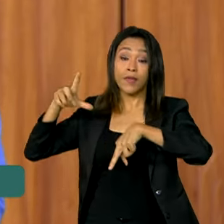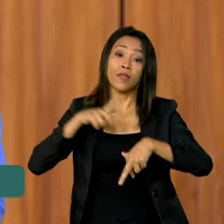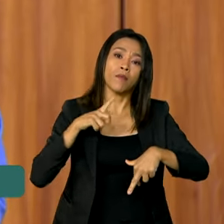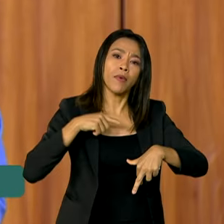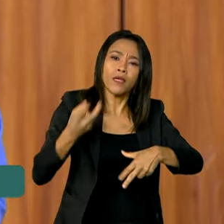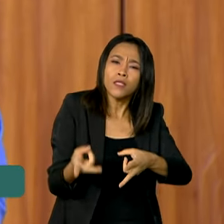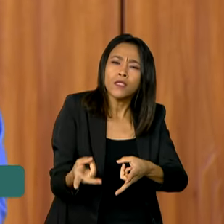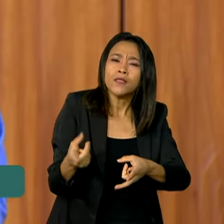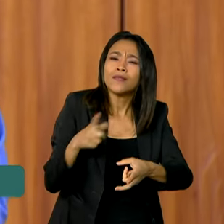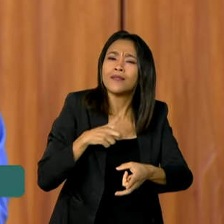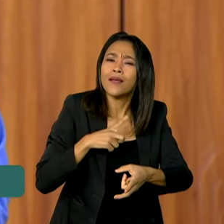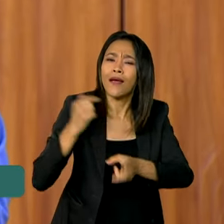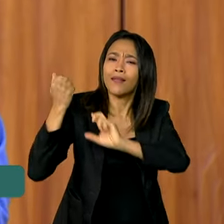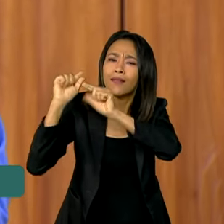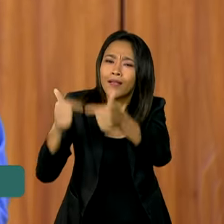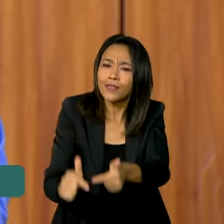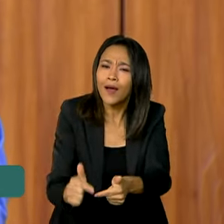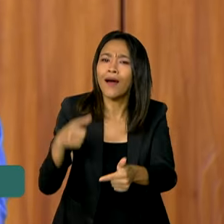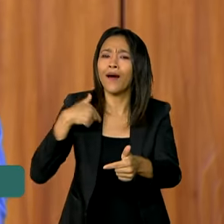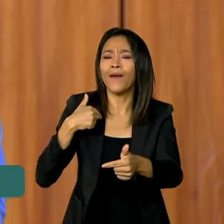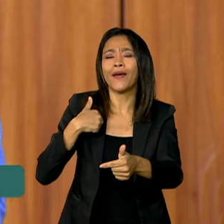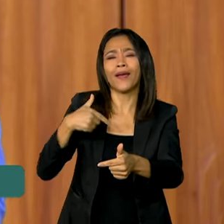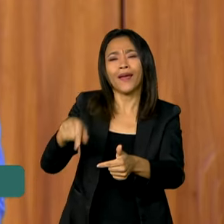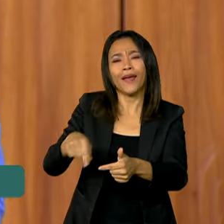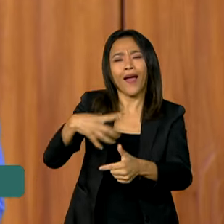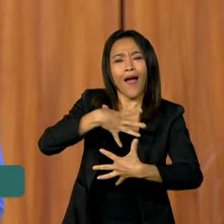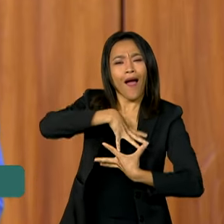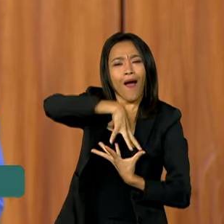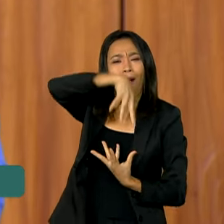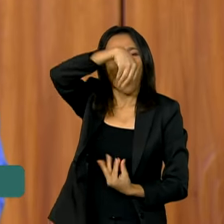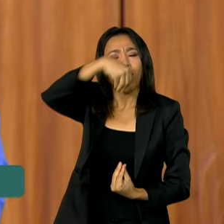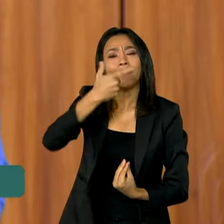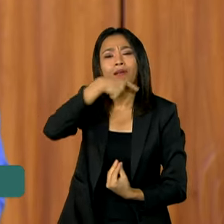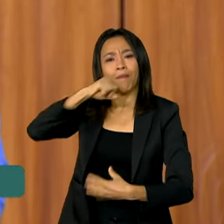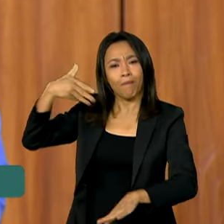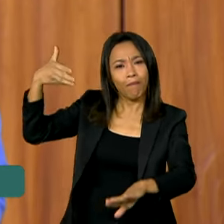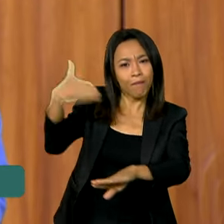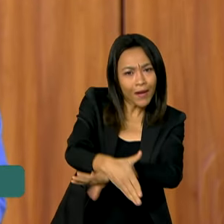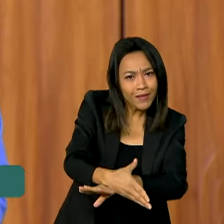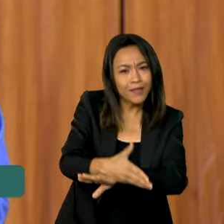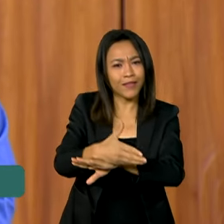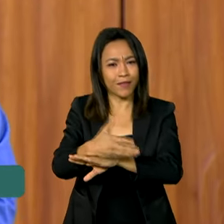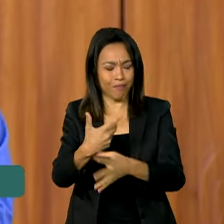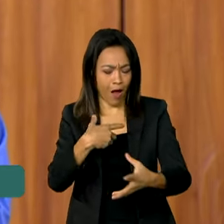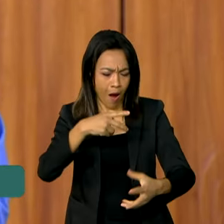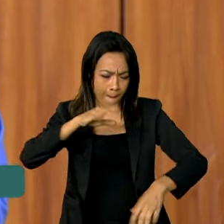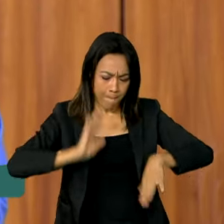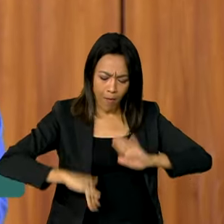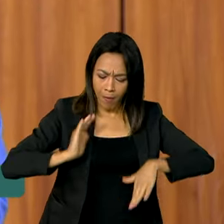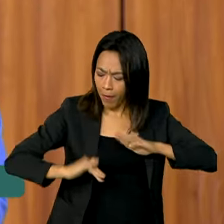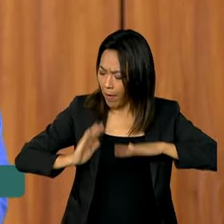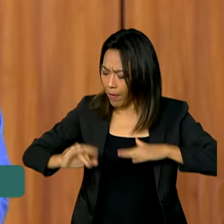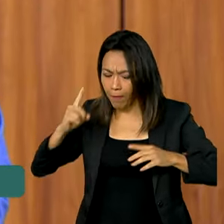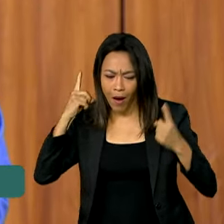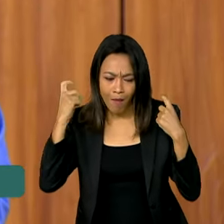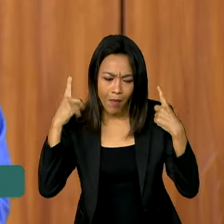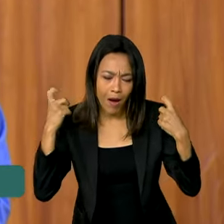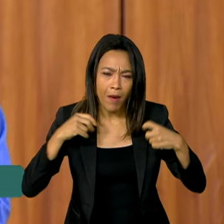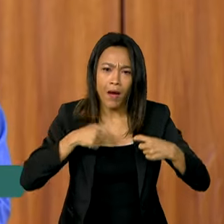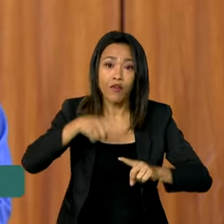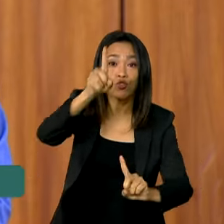e alimenta a alma de quem participa e de quem assiste. Aos ritmos dos tambores, elfaia,